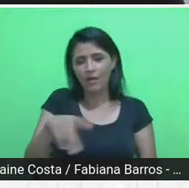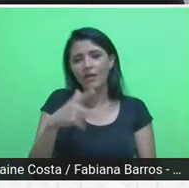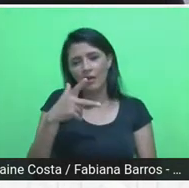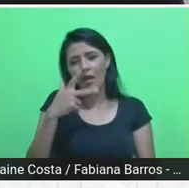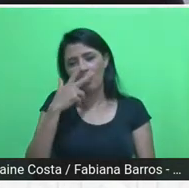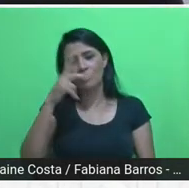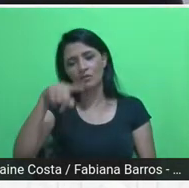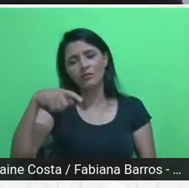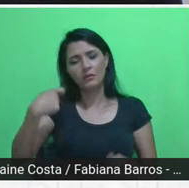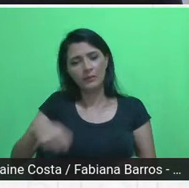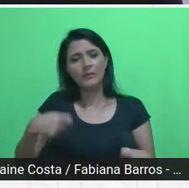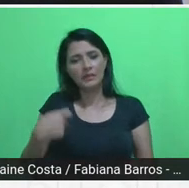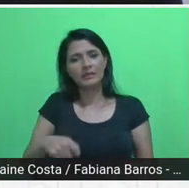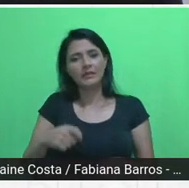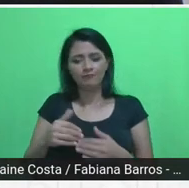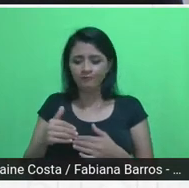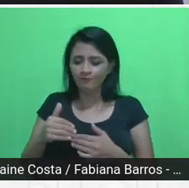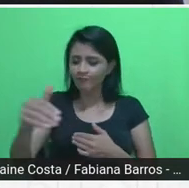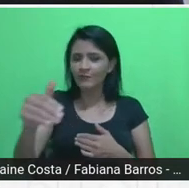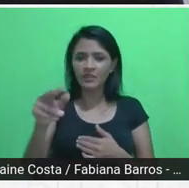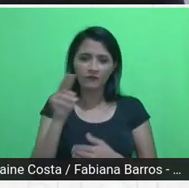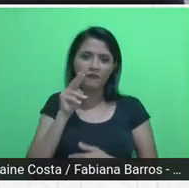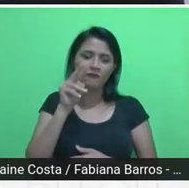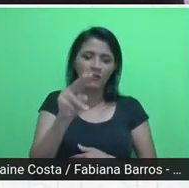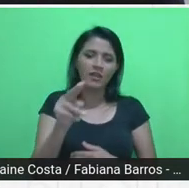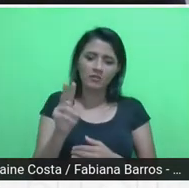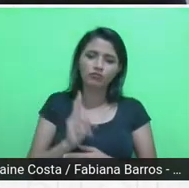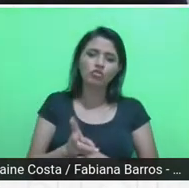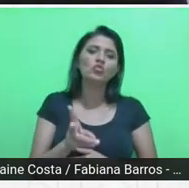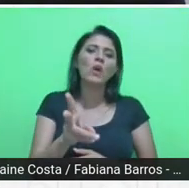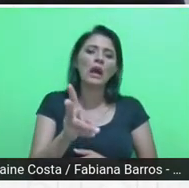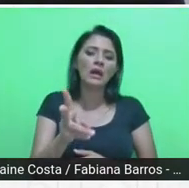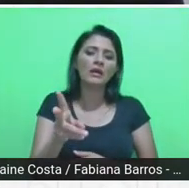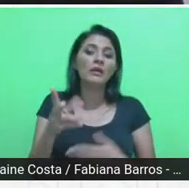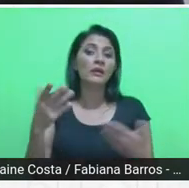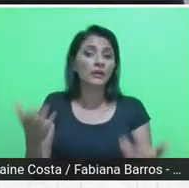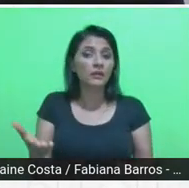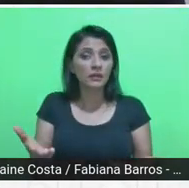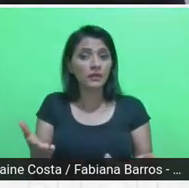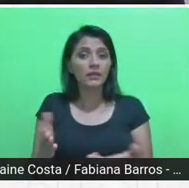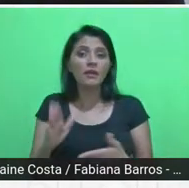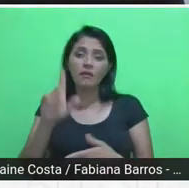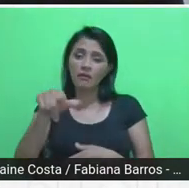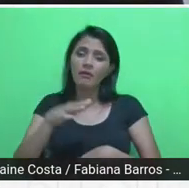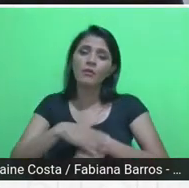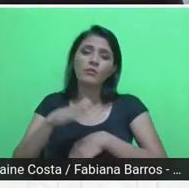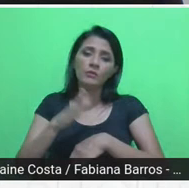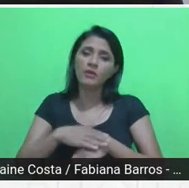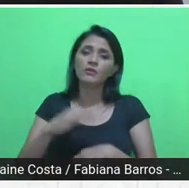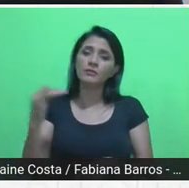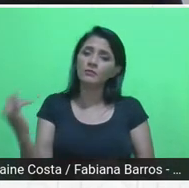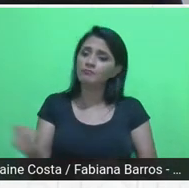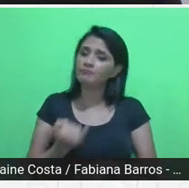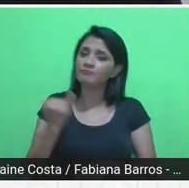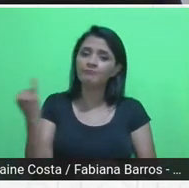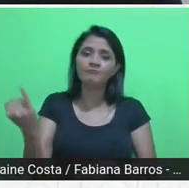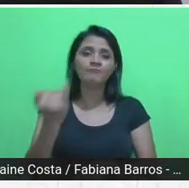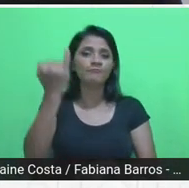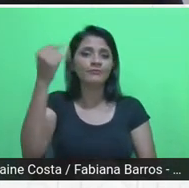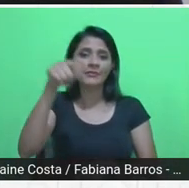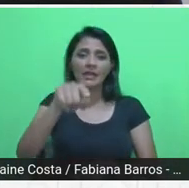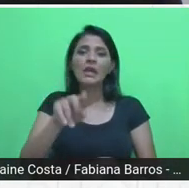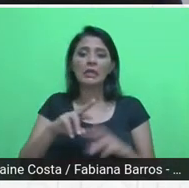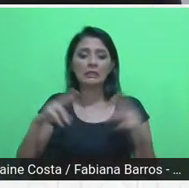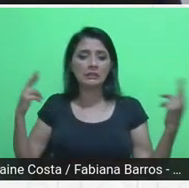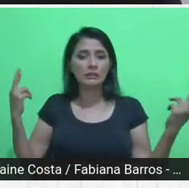tem pela frente e nesse sentido é um momento excepcional essa reunião